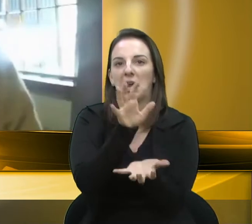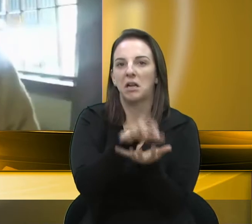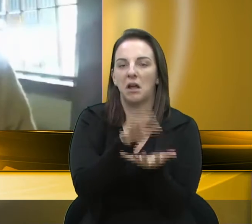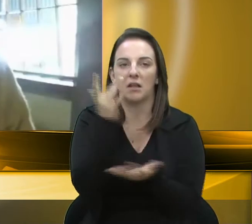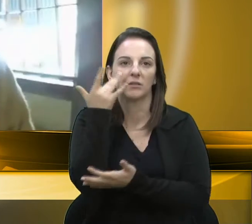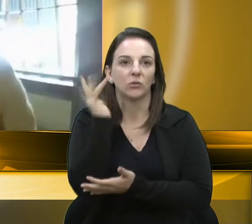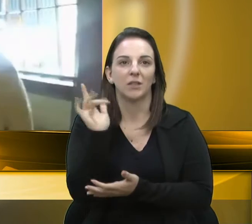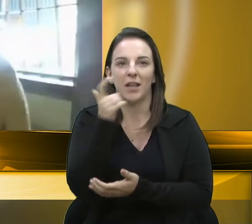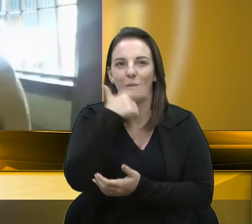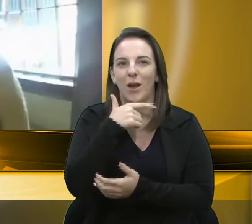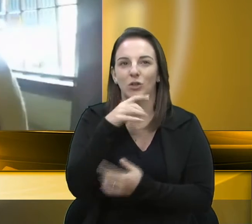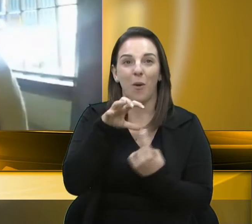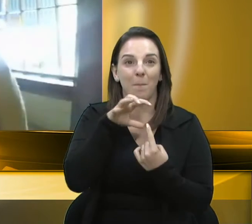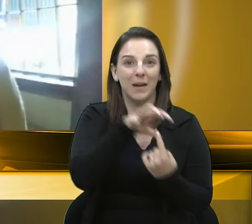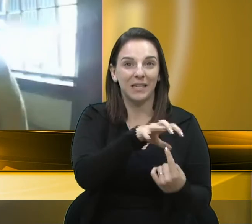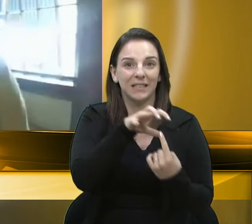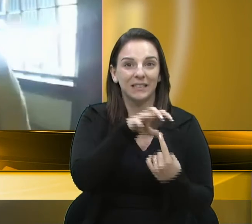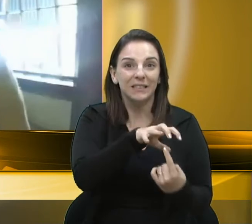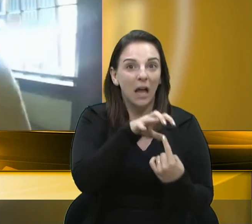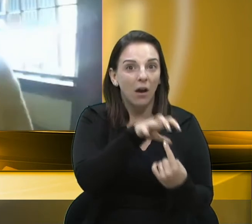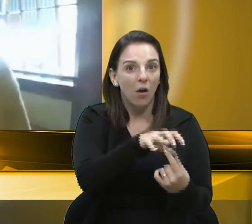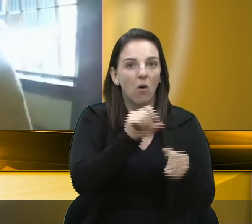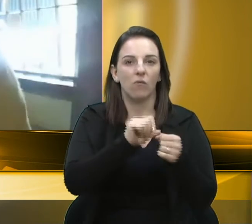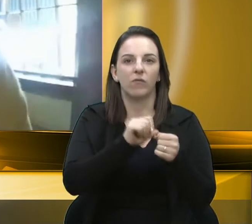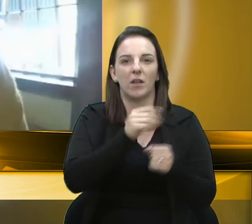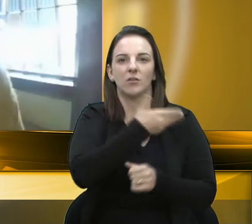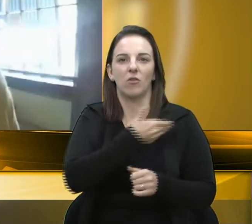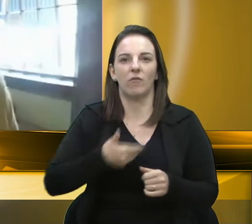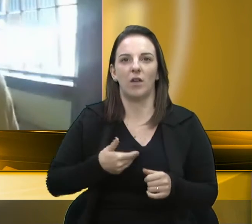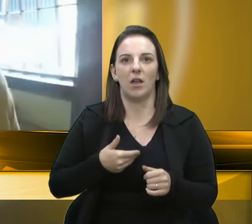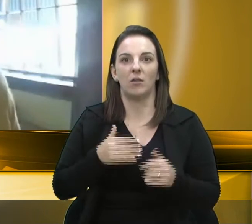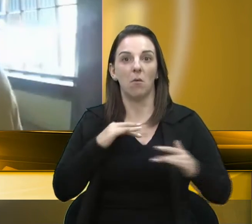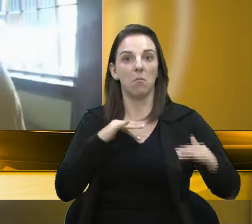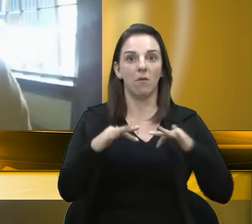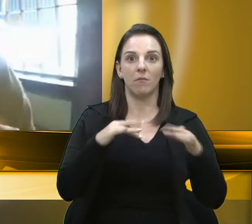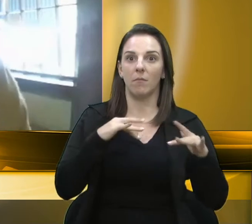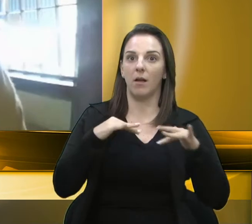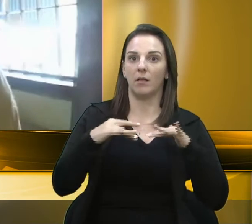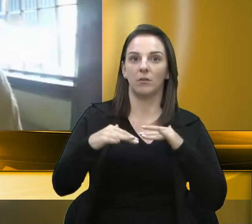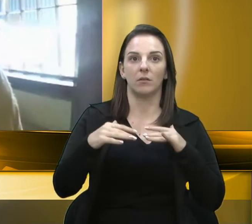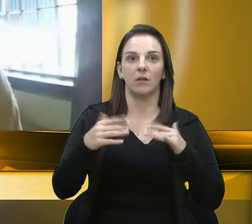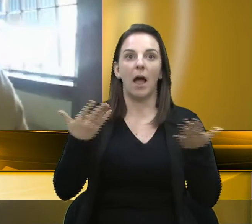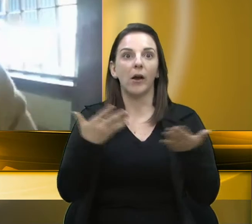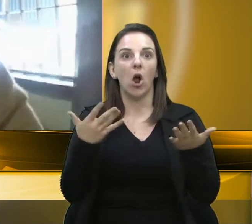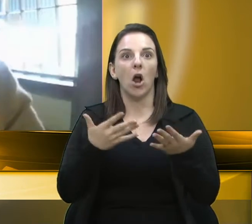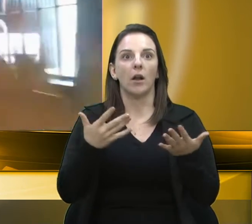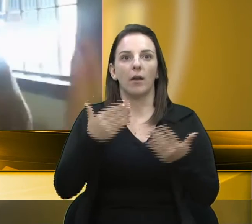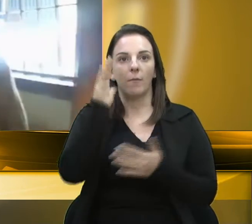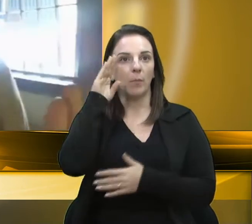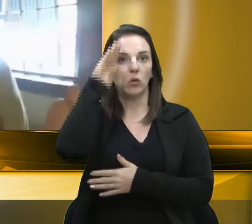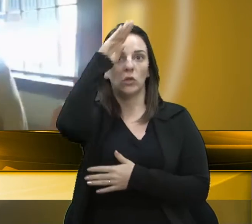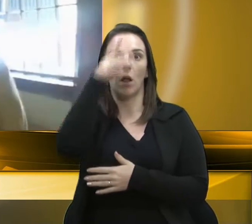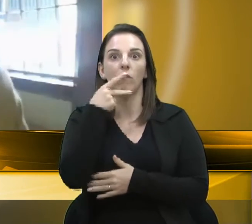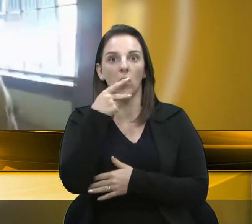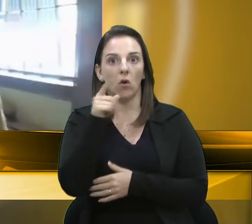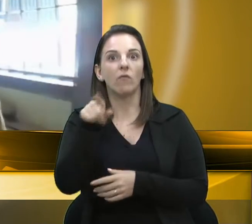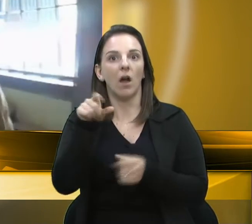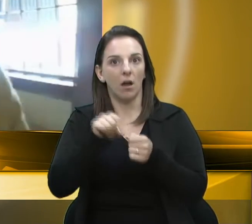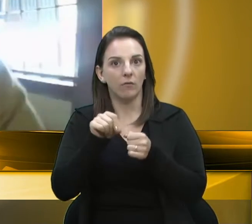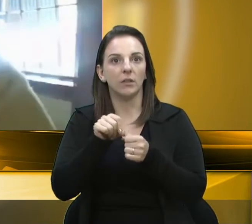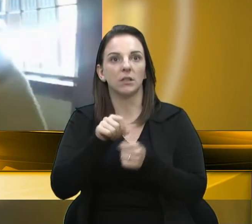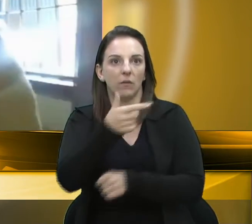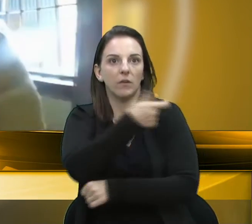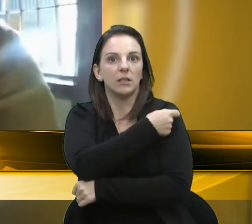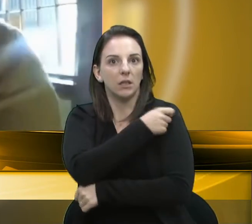pressão que fez com que o governo se mexesse. Inclusive, agora parece que o Bolsonaro disse que vai até se vacinar. Parece que vai até se vacinar. Parece que saiu agora essa